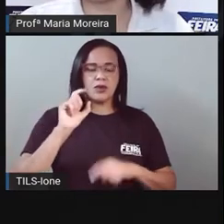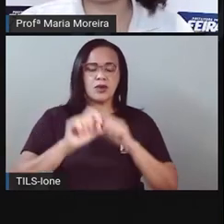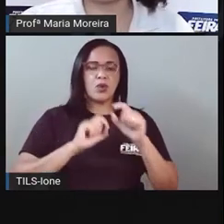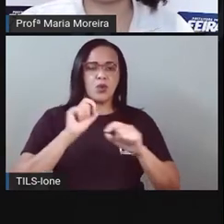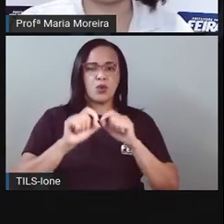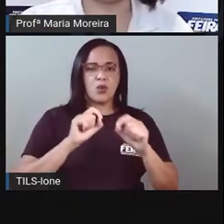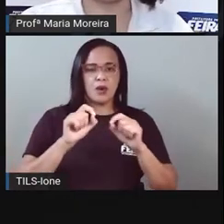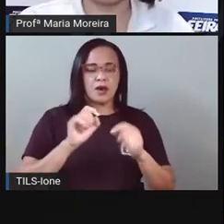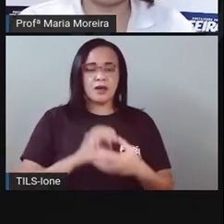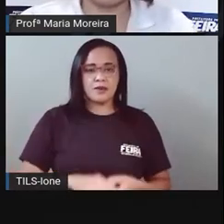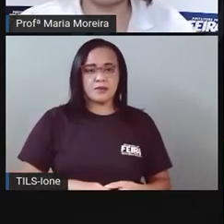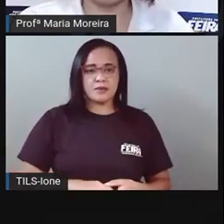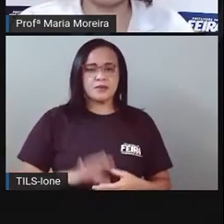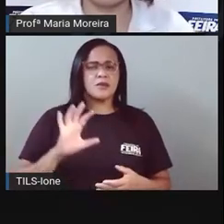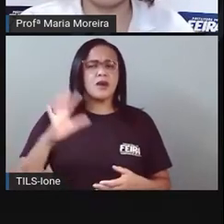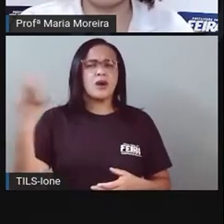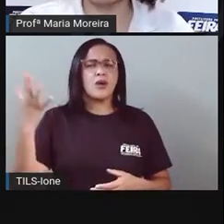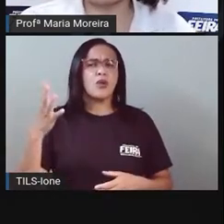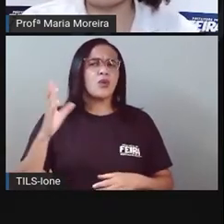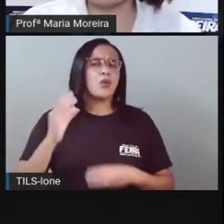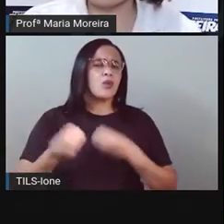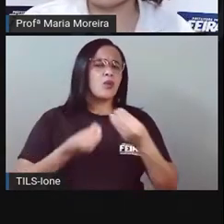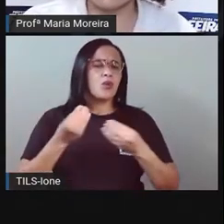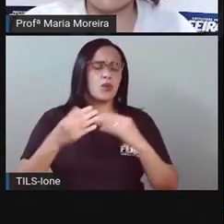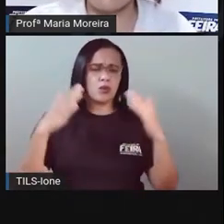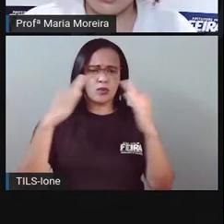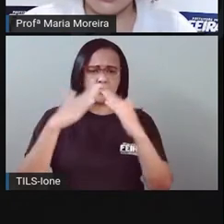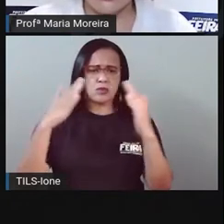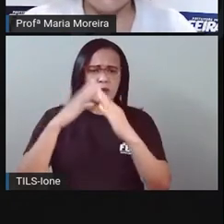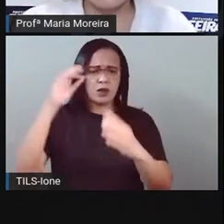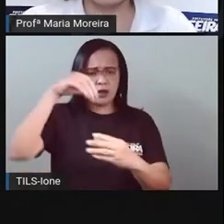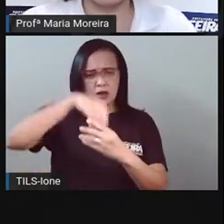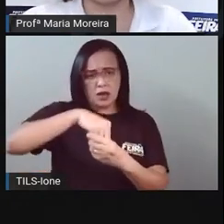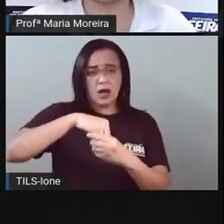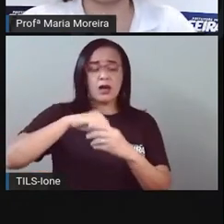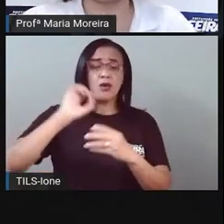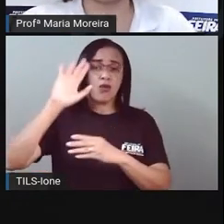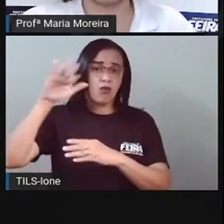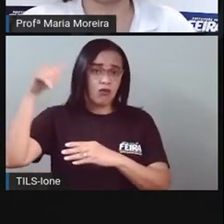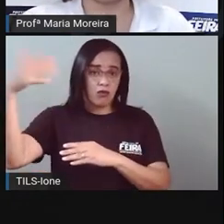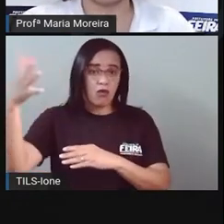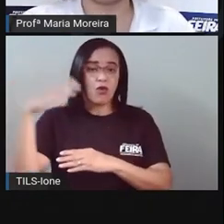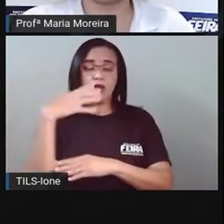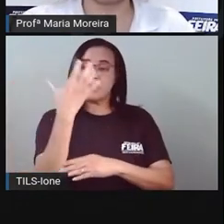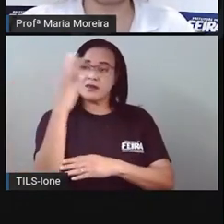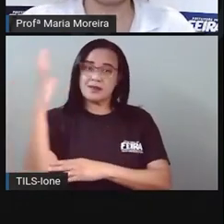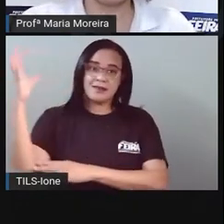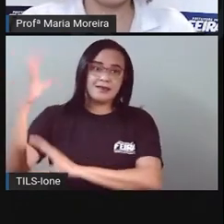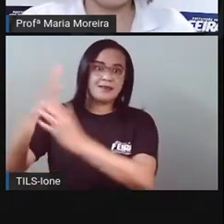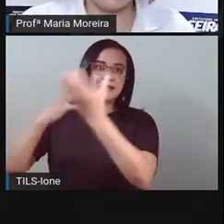acontece aonde, gente? Dentro da minha casa ou o que acontece lá na natureza? O acontece lá na